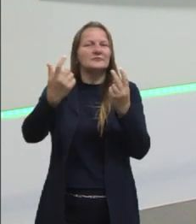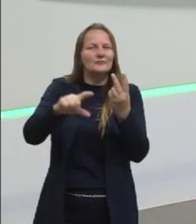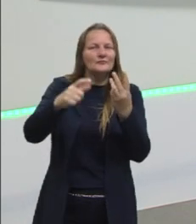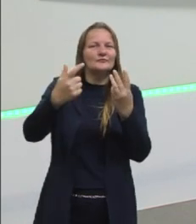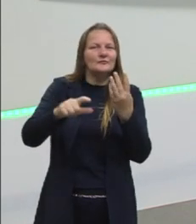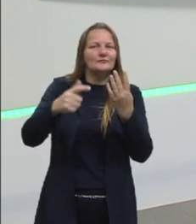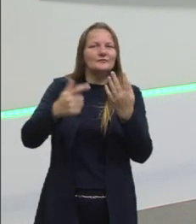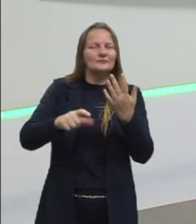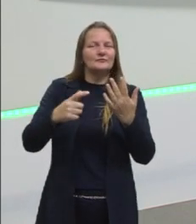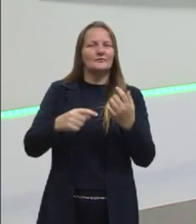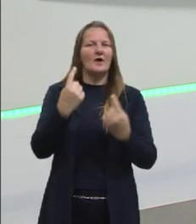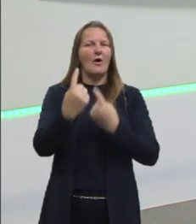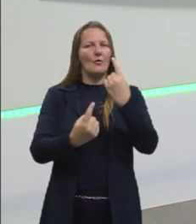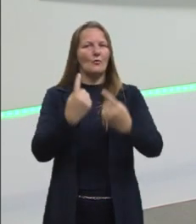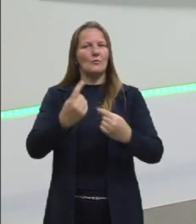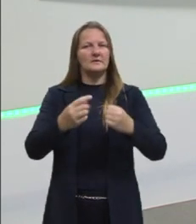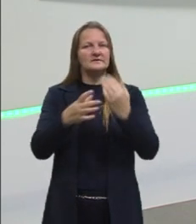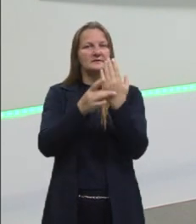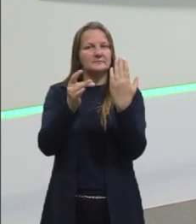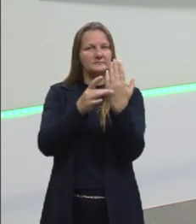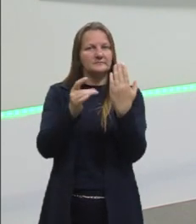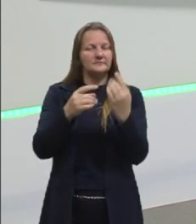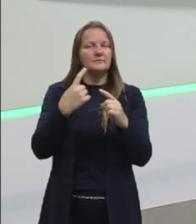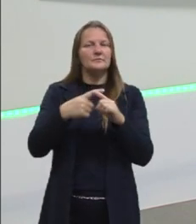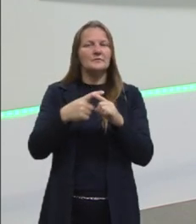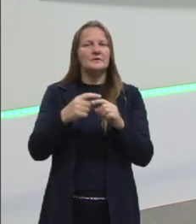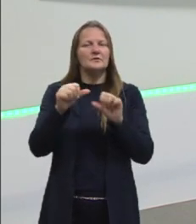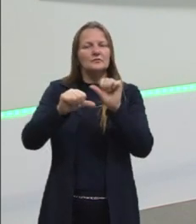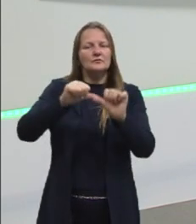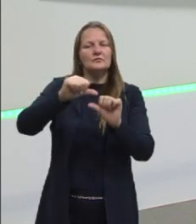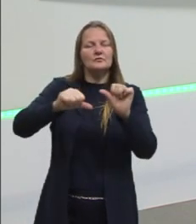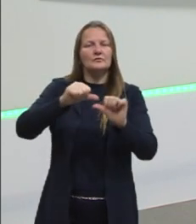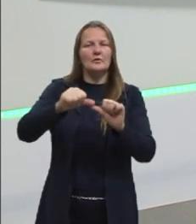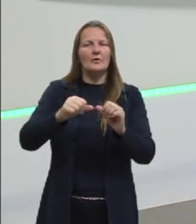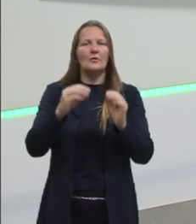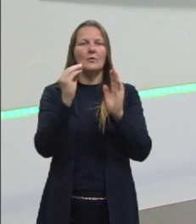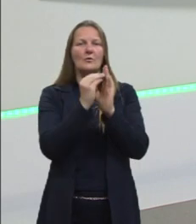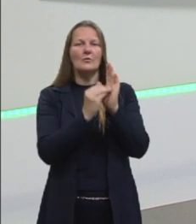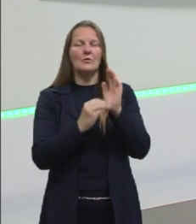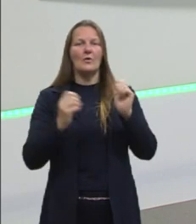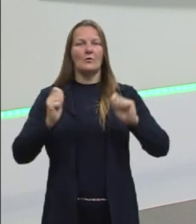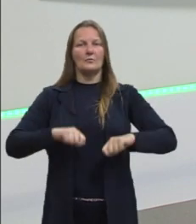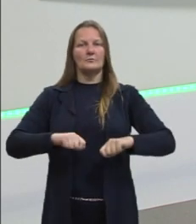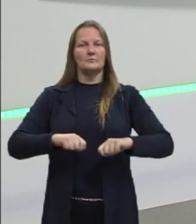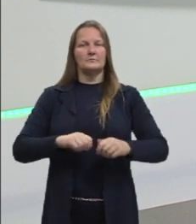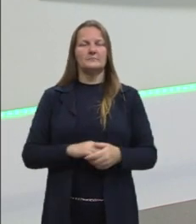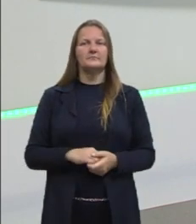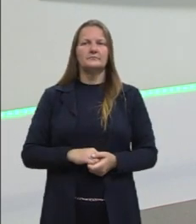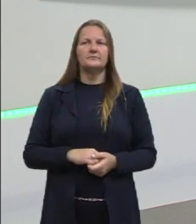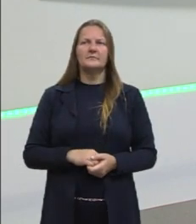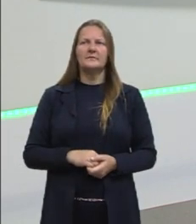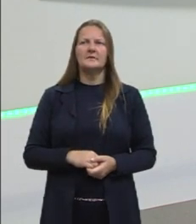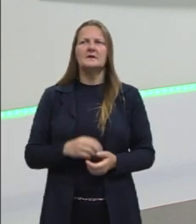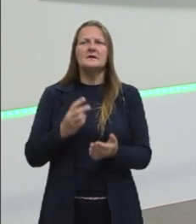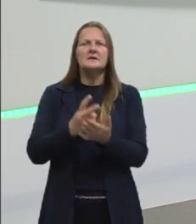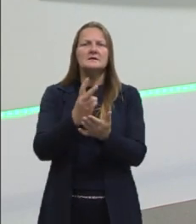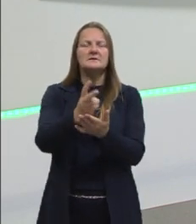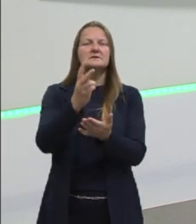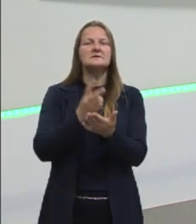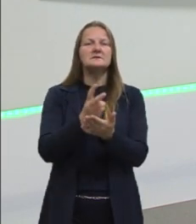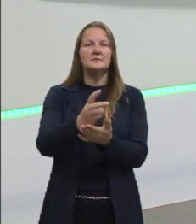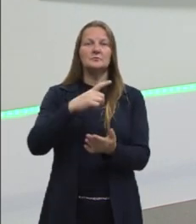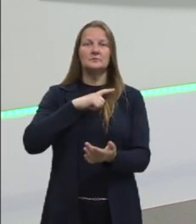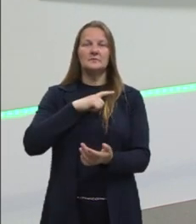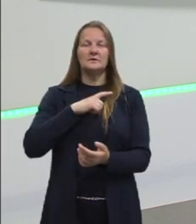muito algumas das habilidades mudando somente a competência. Então nós sempre vamos ter